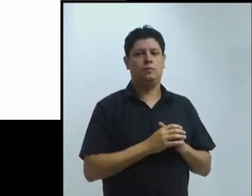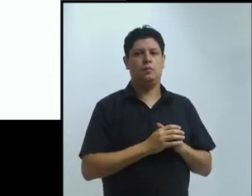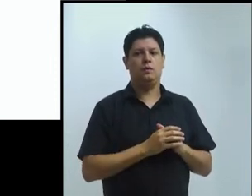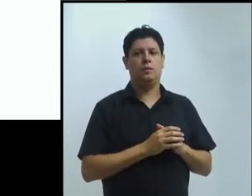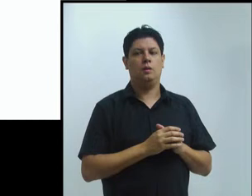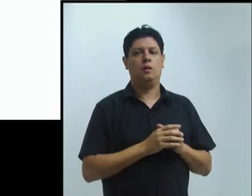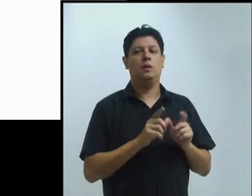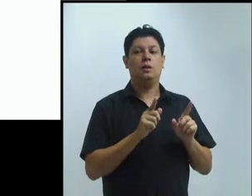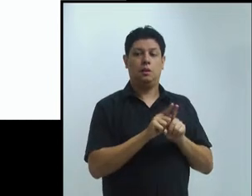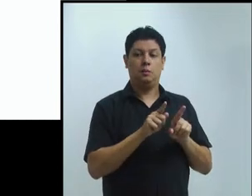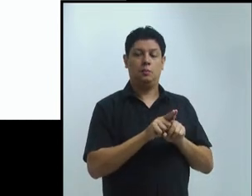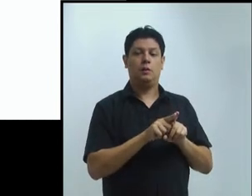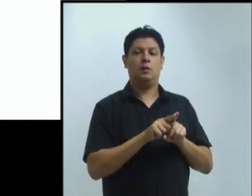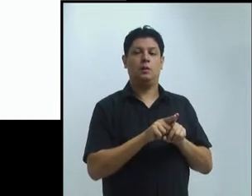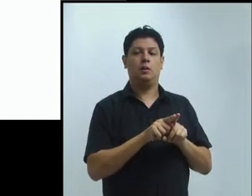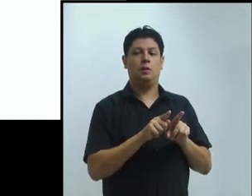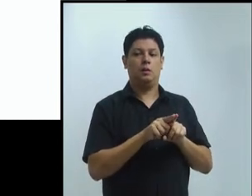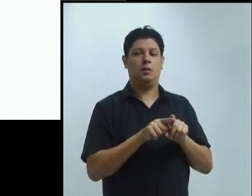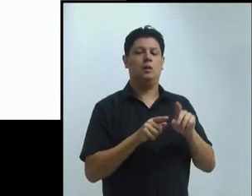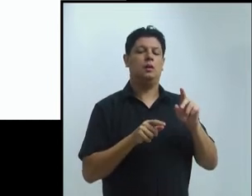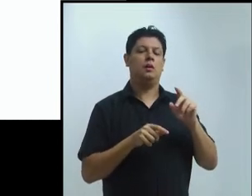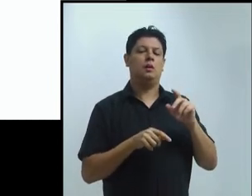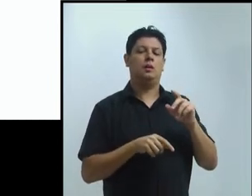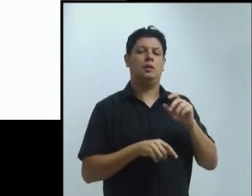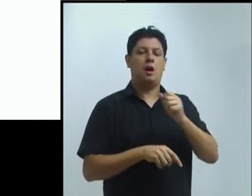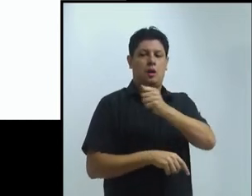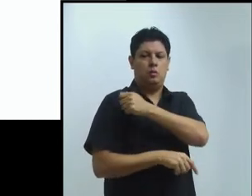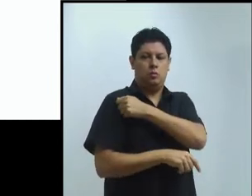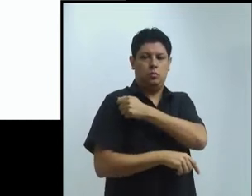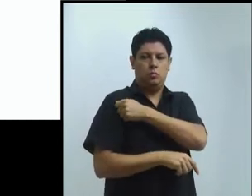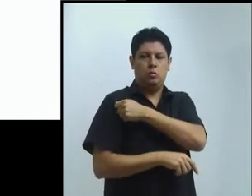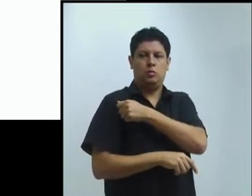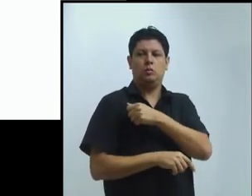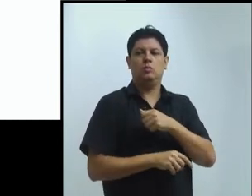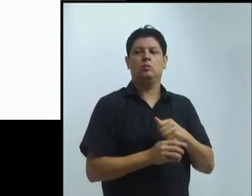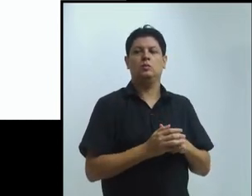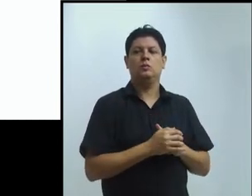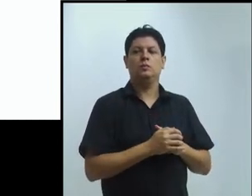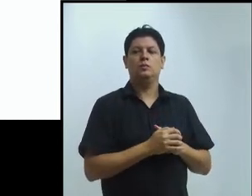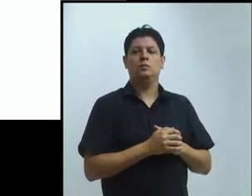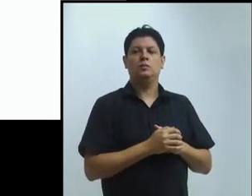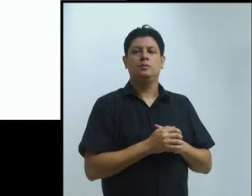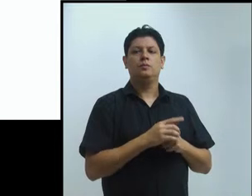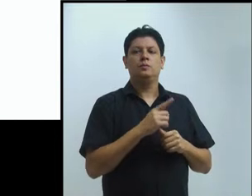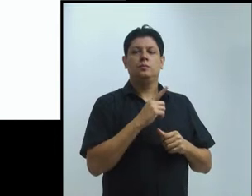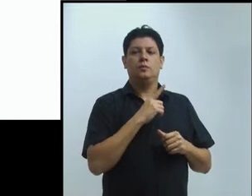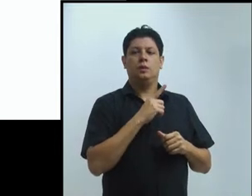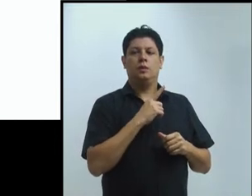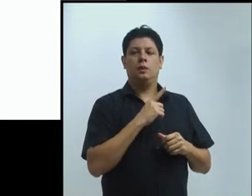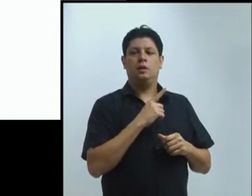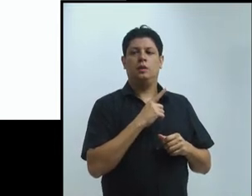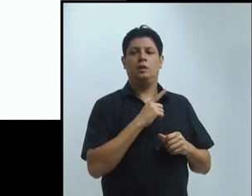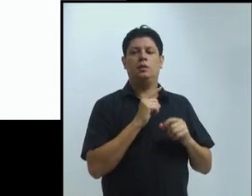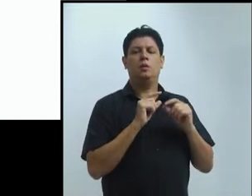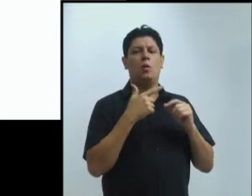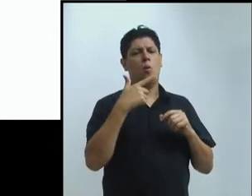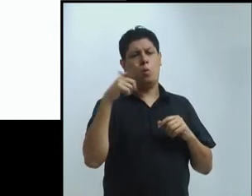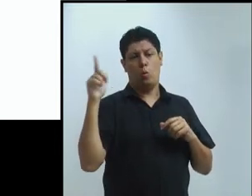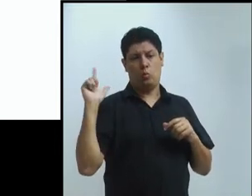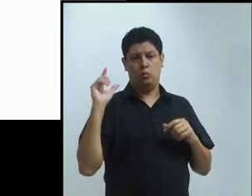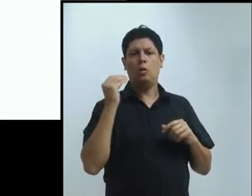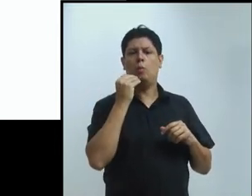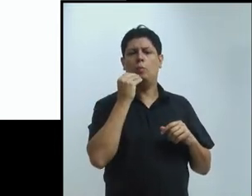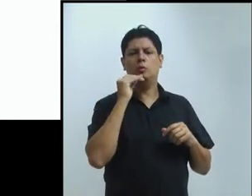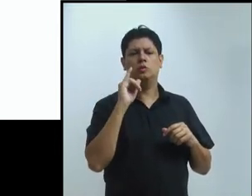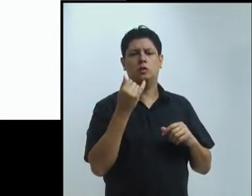Nós temos sempre docentes visitantes, convidados para eventos e colaborações pessoais entre